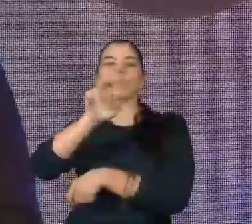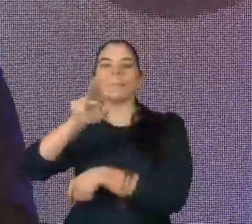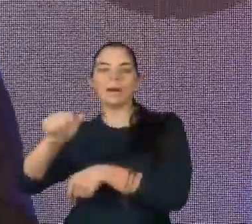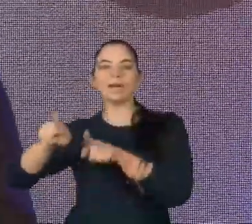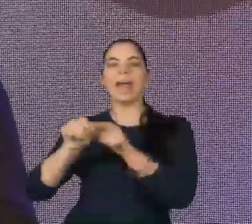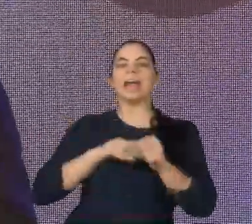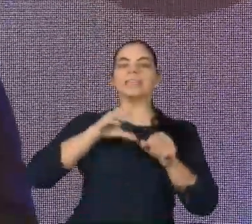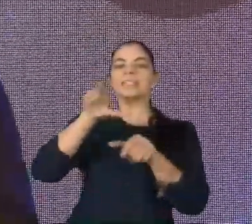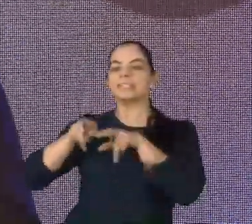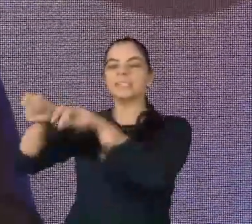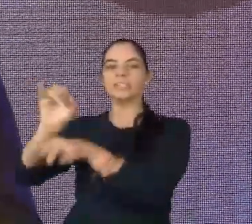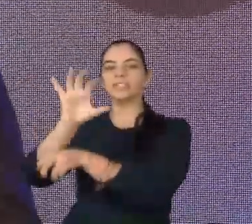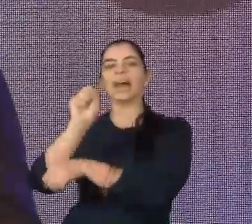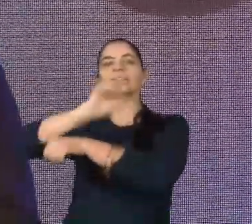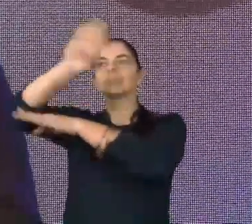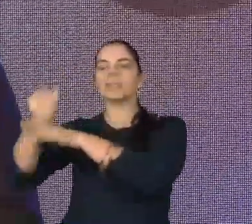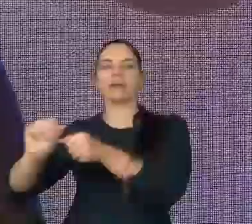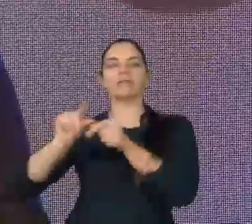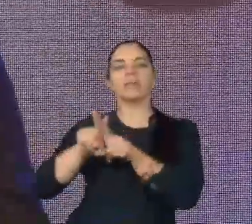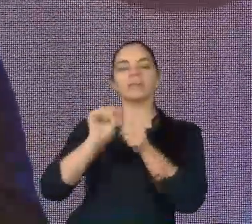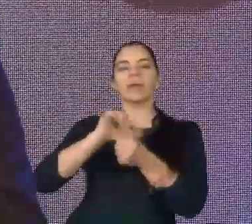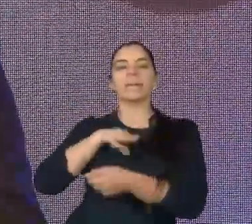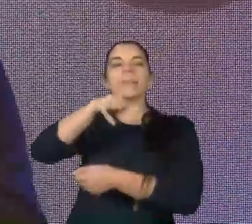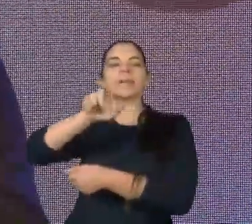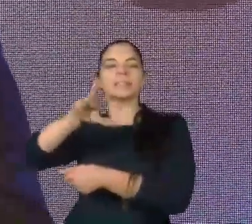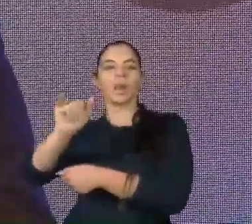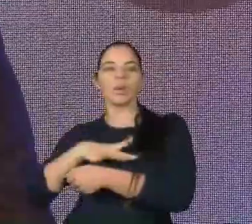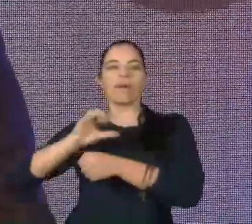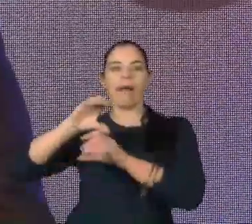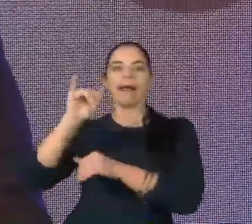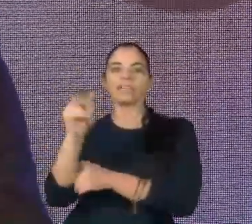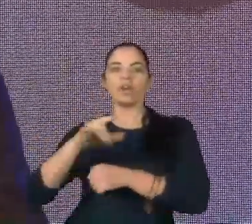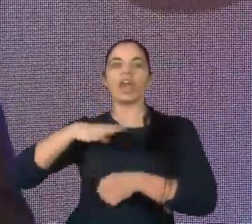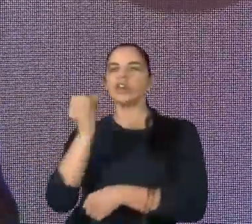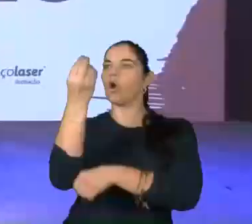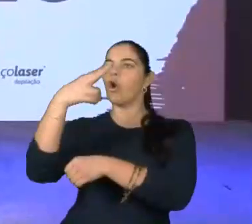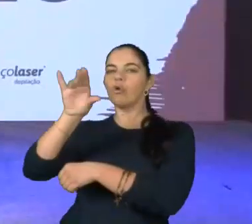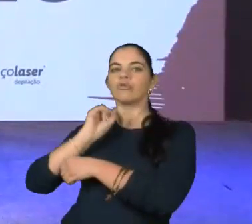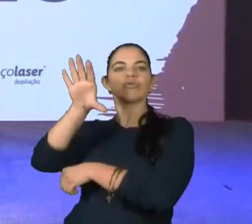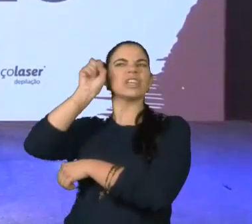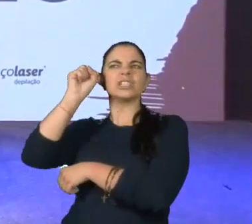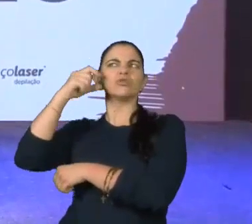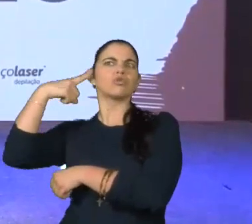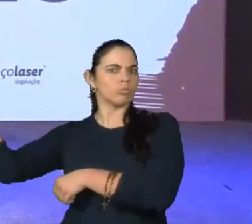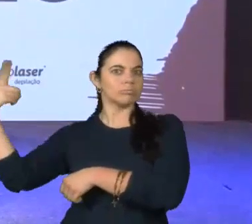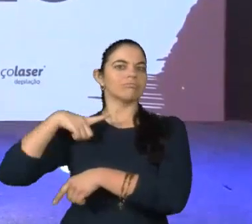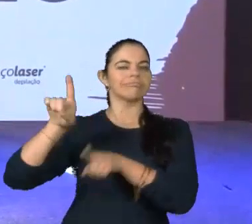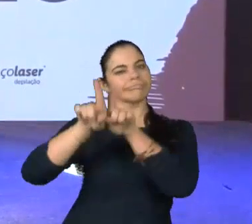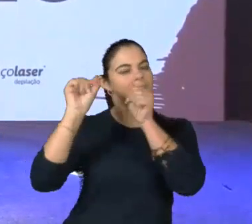Sítio da Serra, Mediva, Marcelo Carreirão, Sorriso Shopping e Ouve Som. Muito bem,